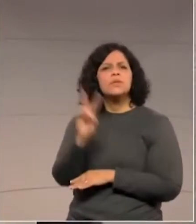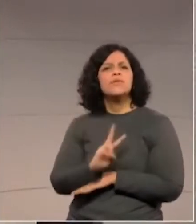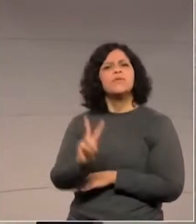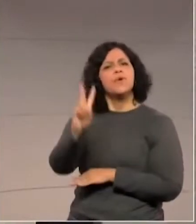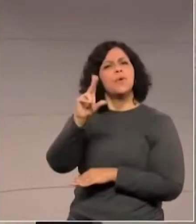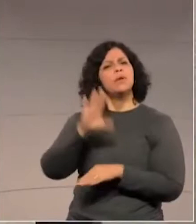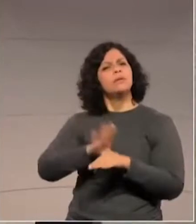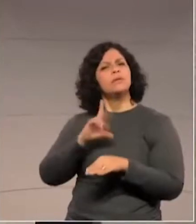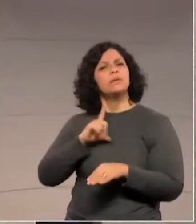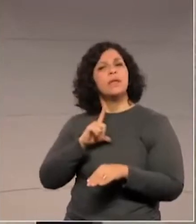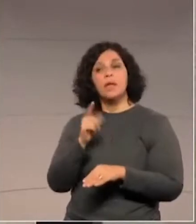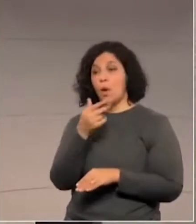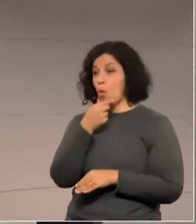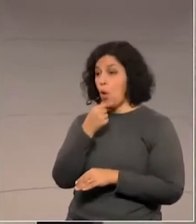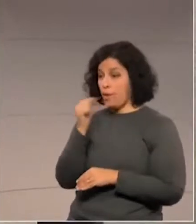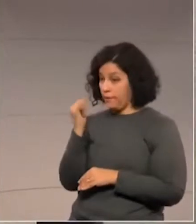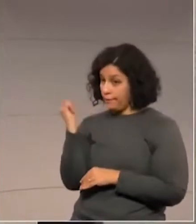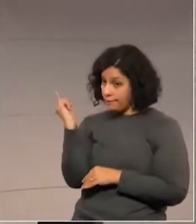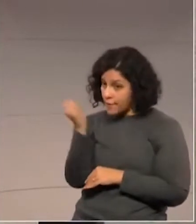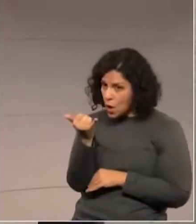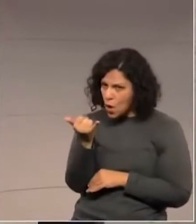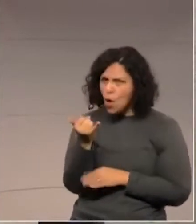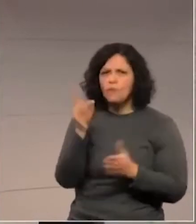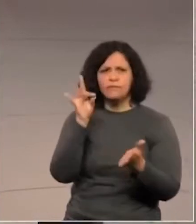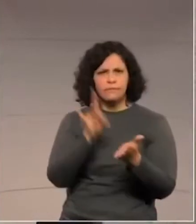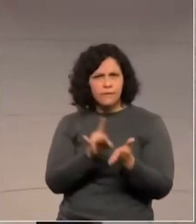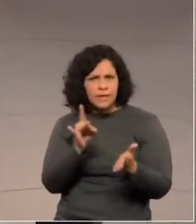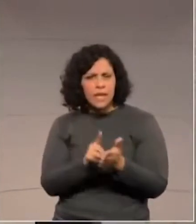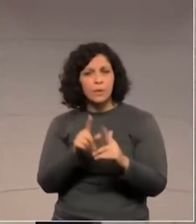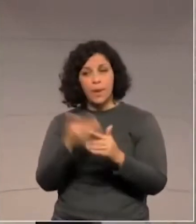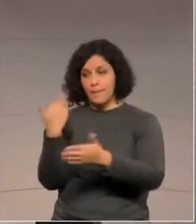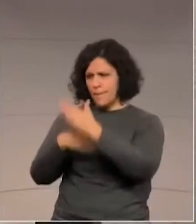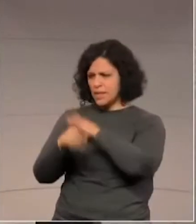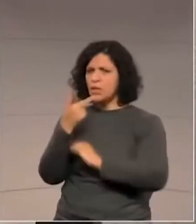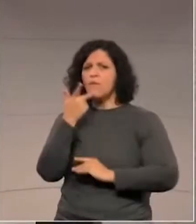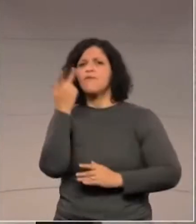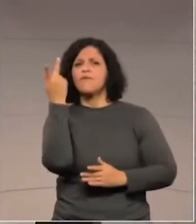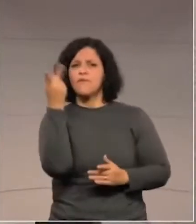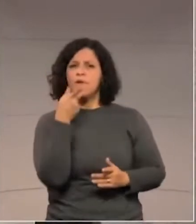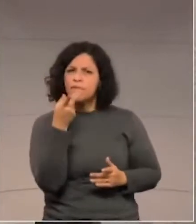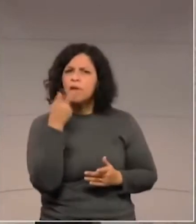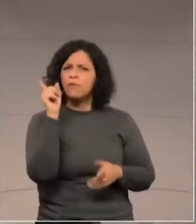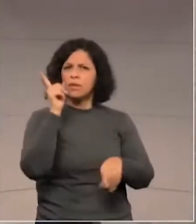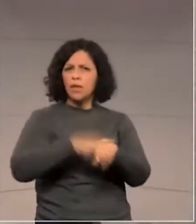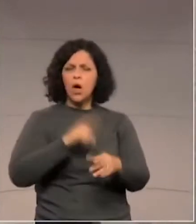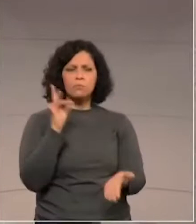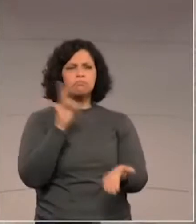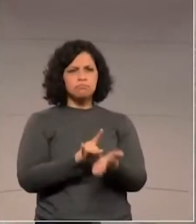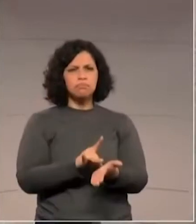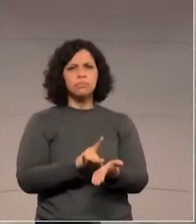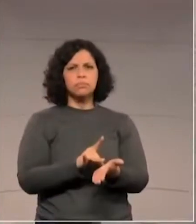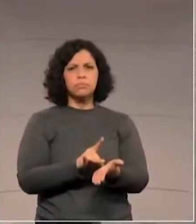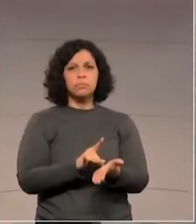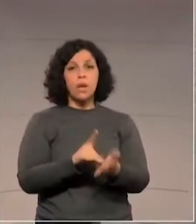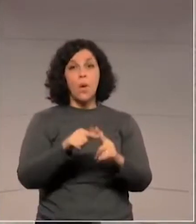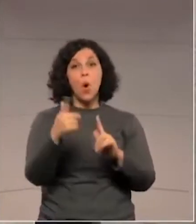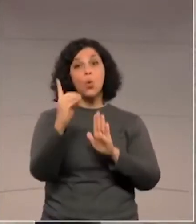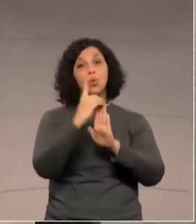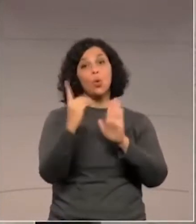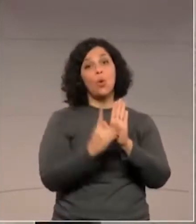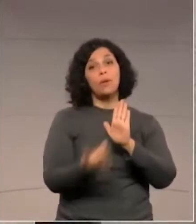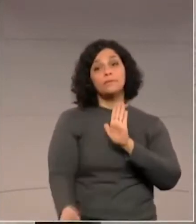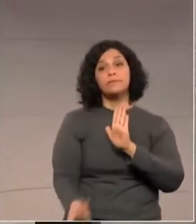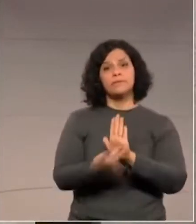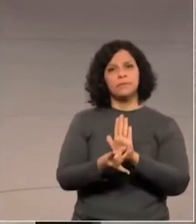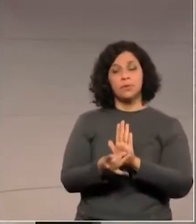A palavra dada como antigamente que era cumprida ou o documento oficial? O